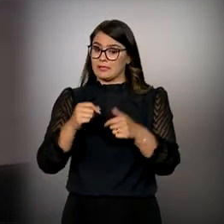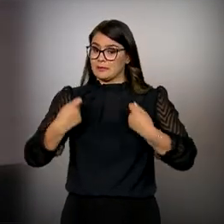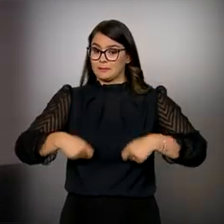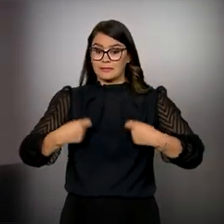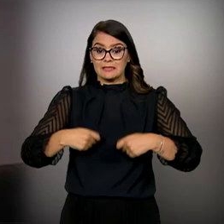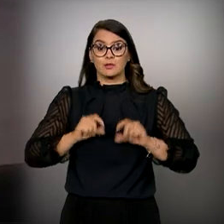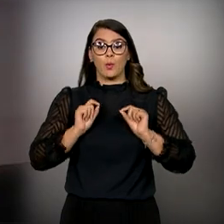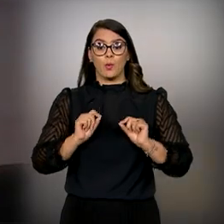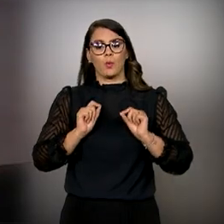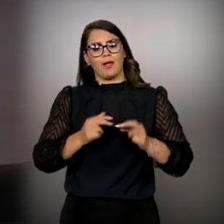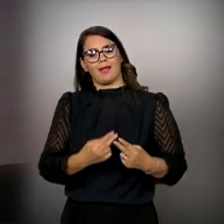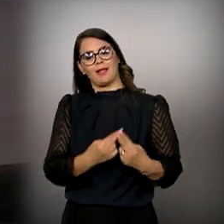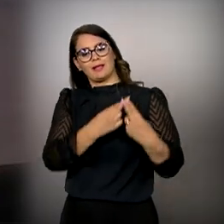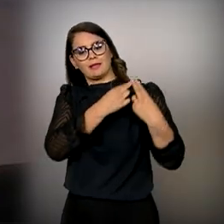responsabilidade social. Tchau!